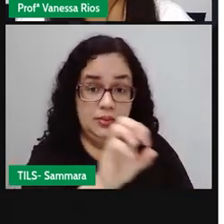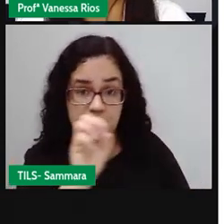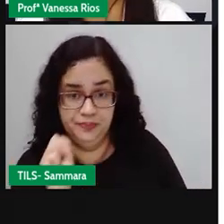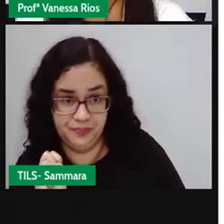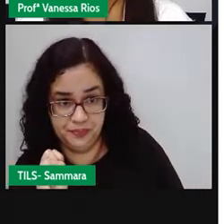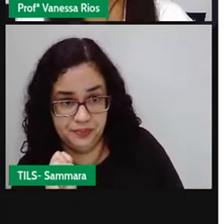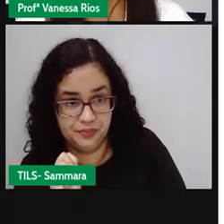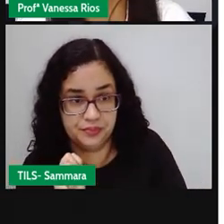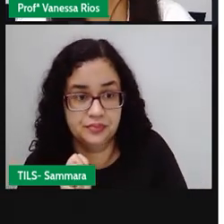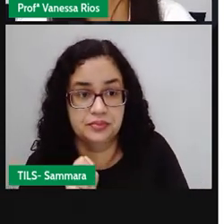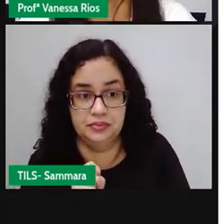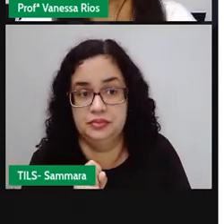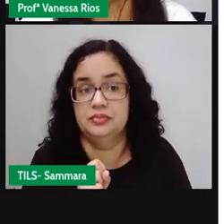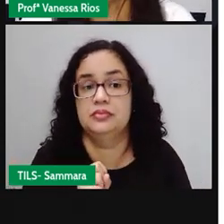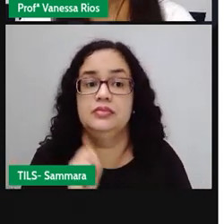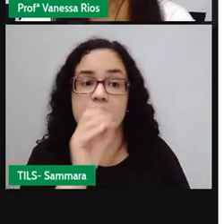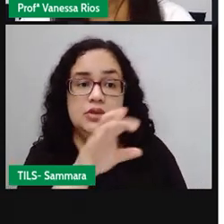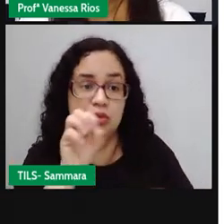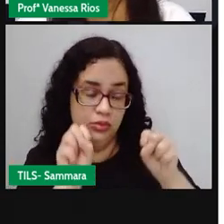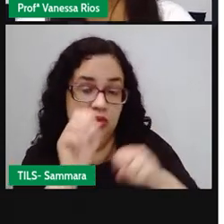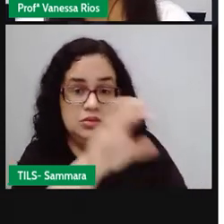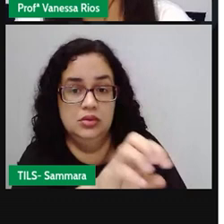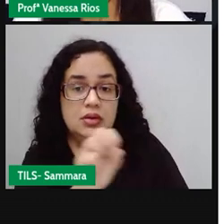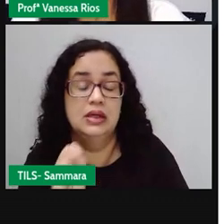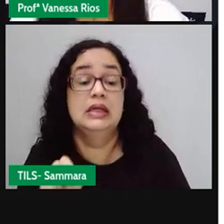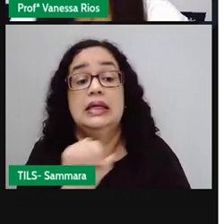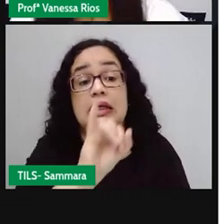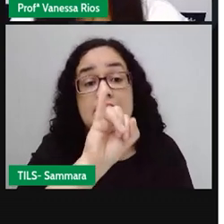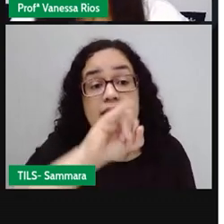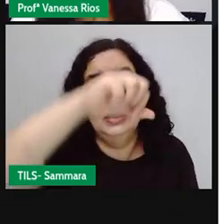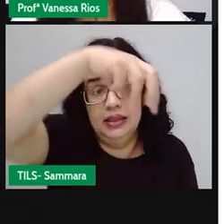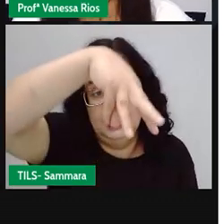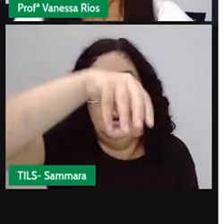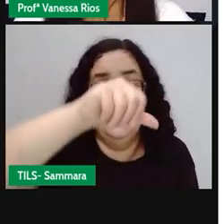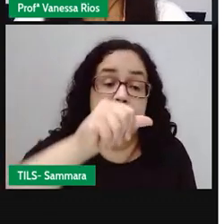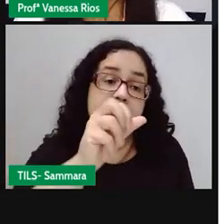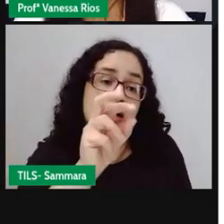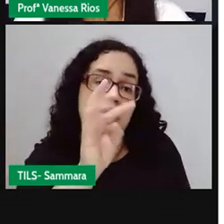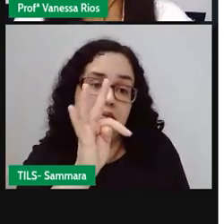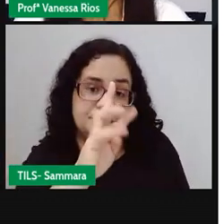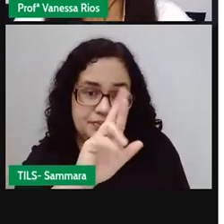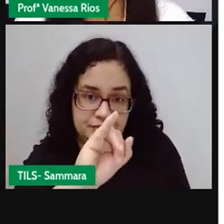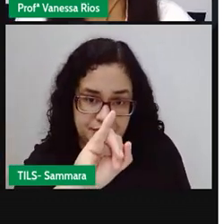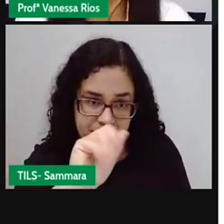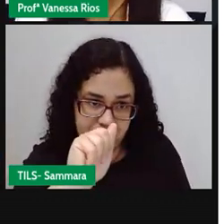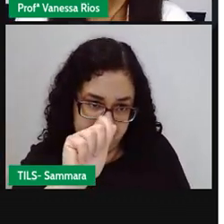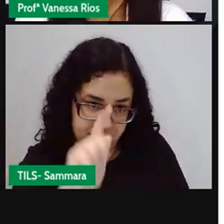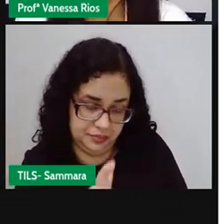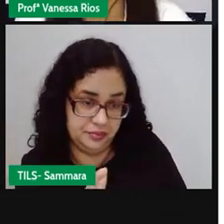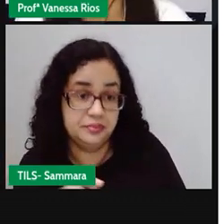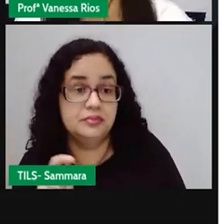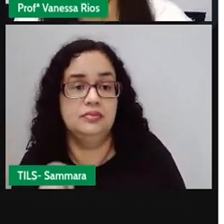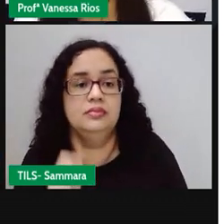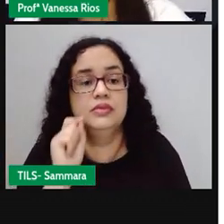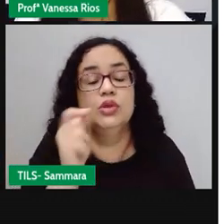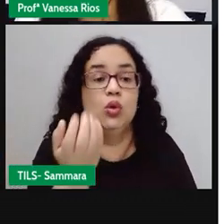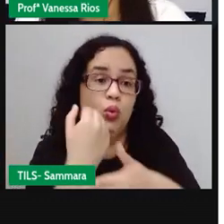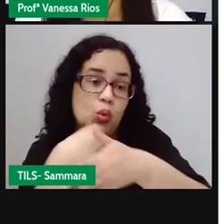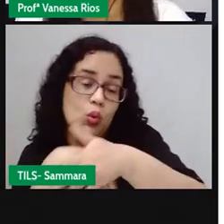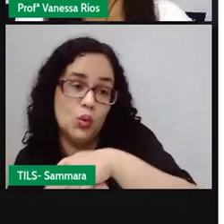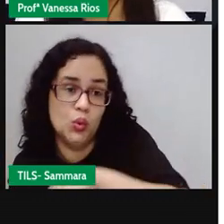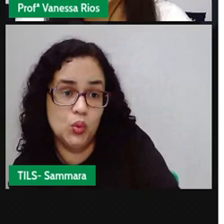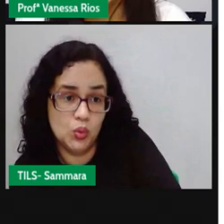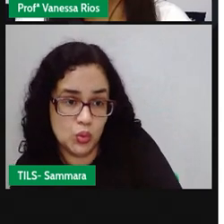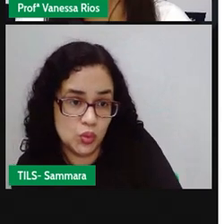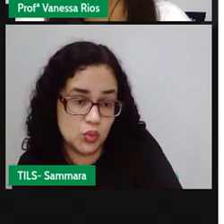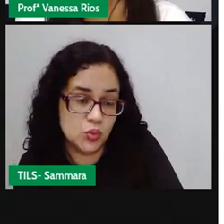os bens concretos. E material estão ligados às ações, aos costumes,